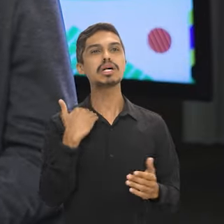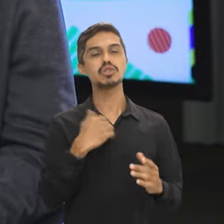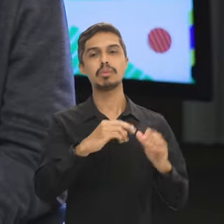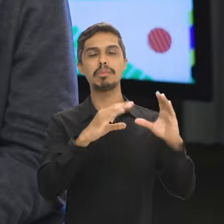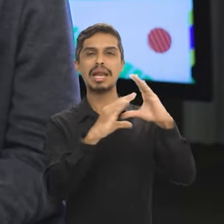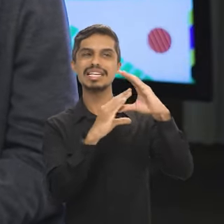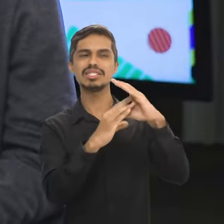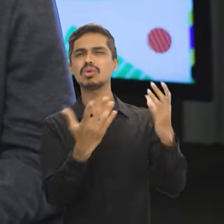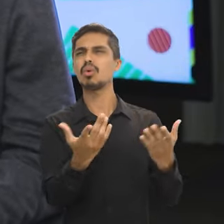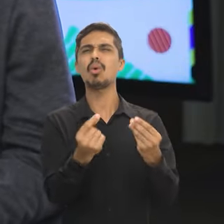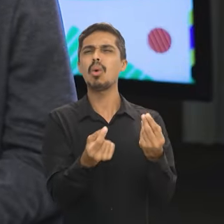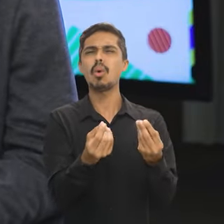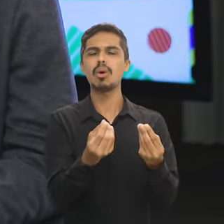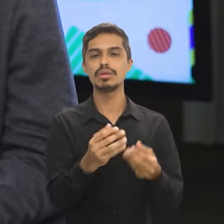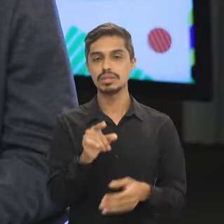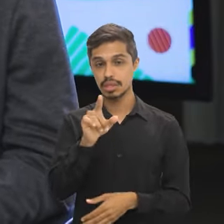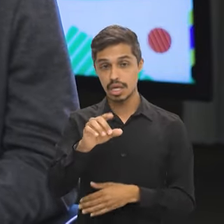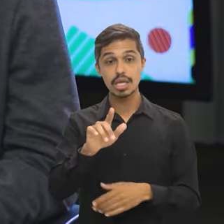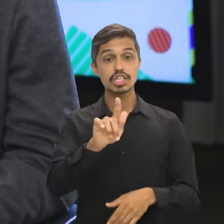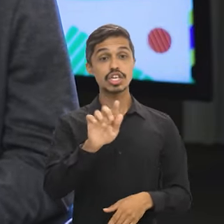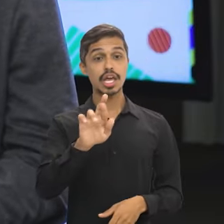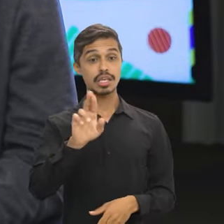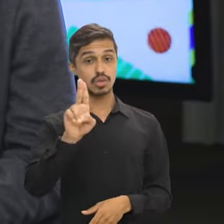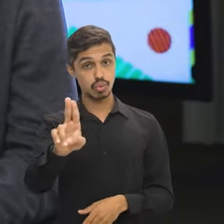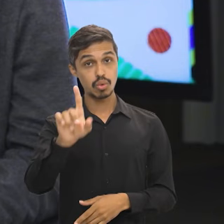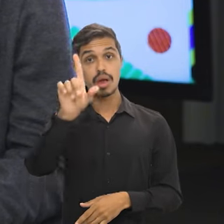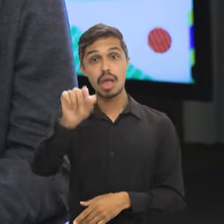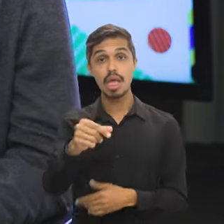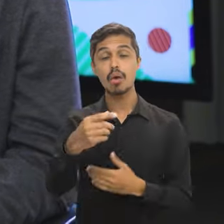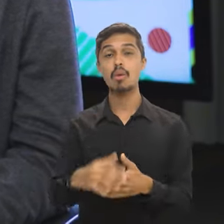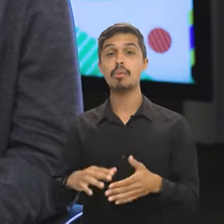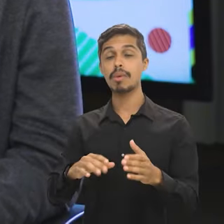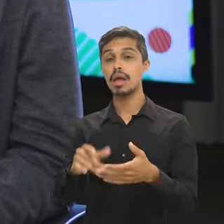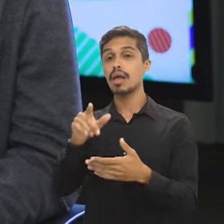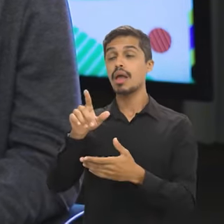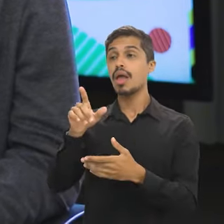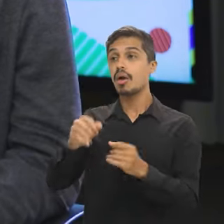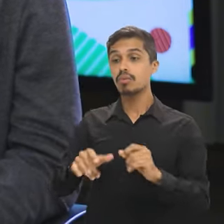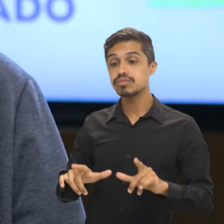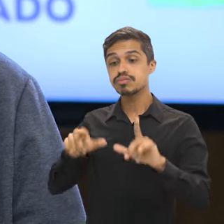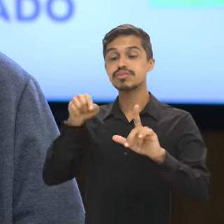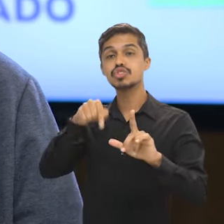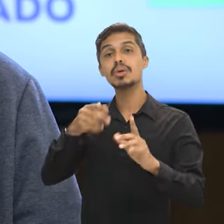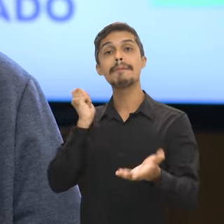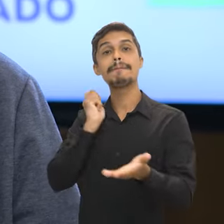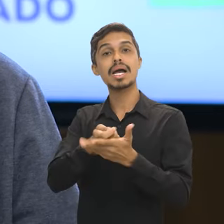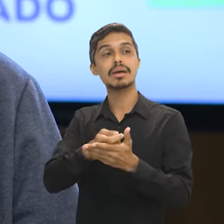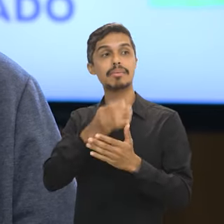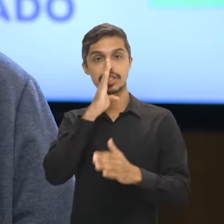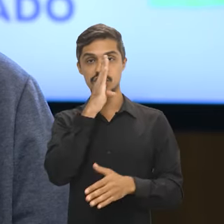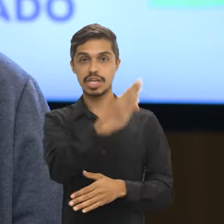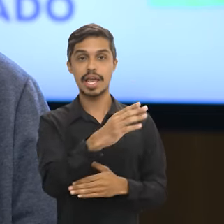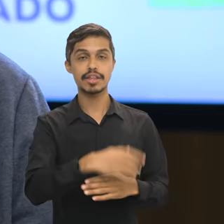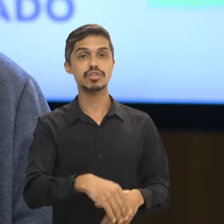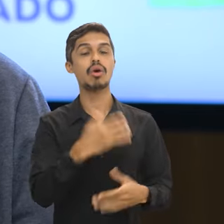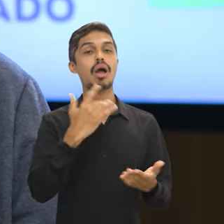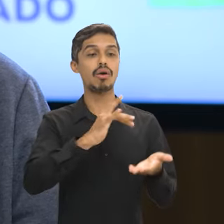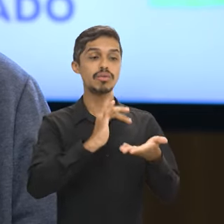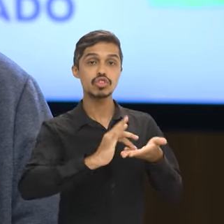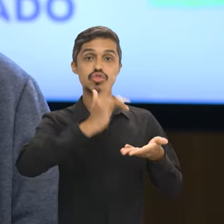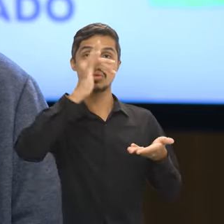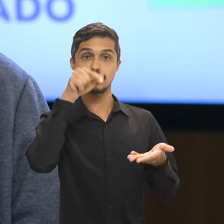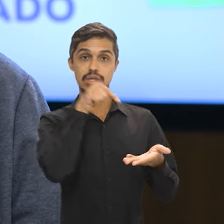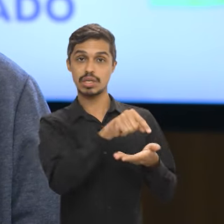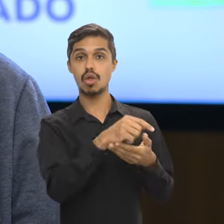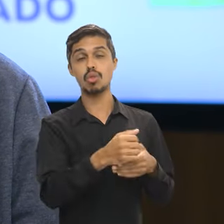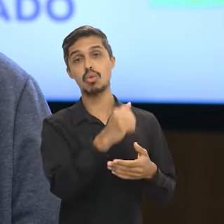importante explicar para as pessoas o que é uma GRU. GRU é uma guia de recolhimento da União. Ela é um pagamento que você faz para a conta